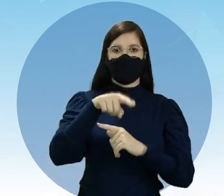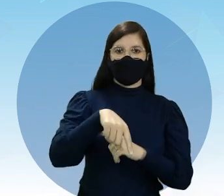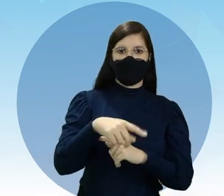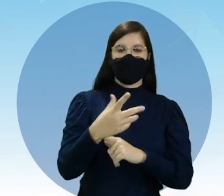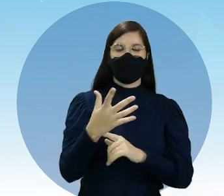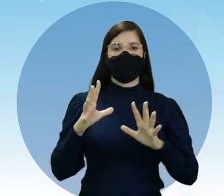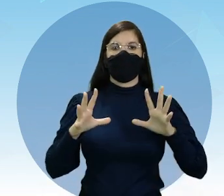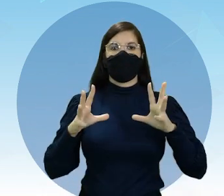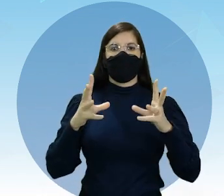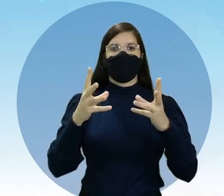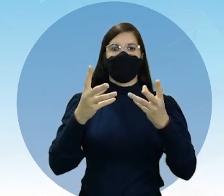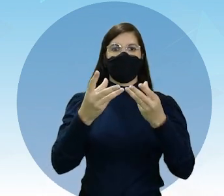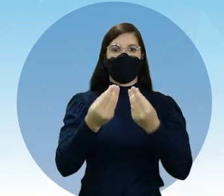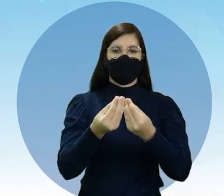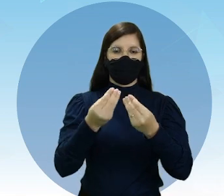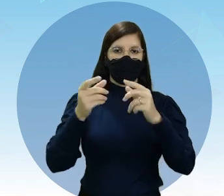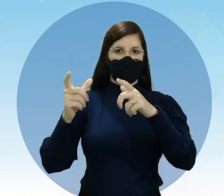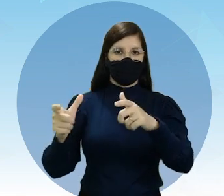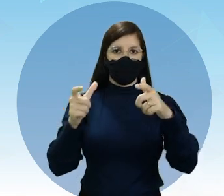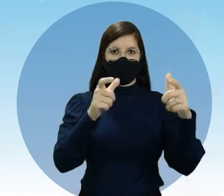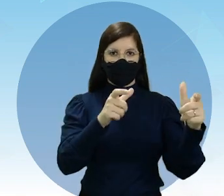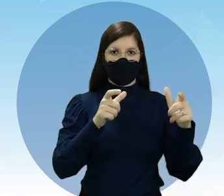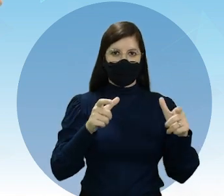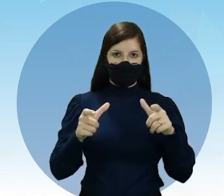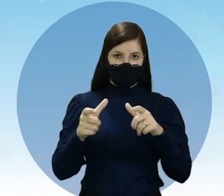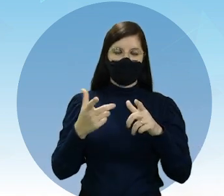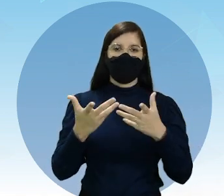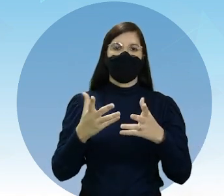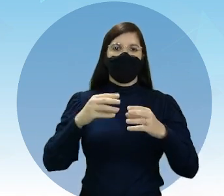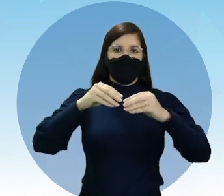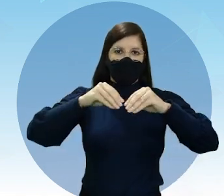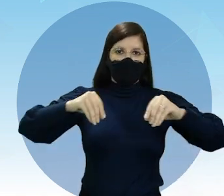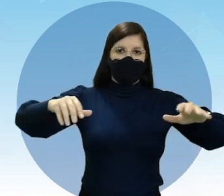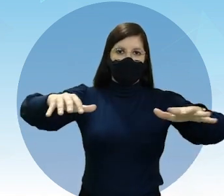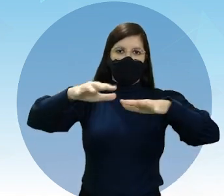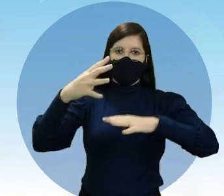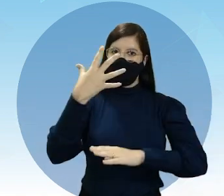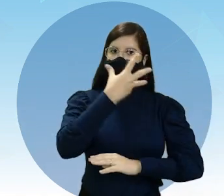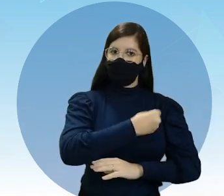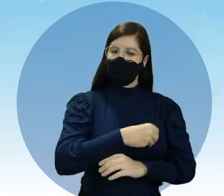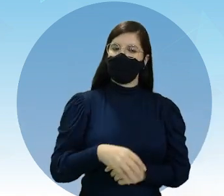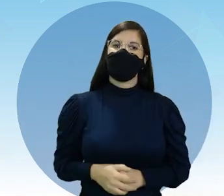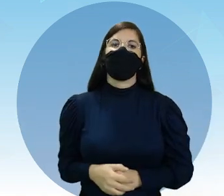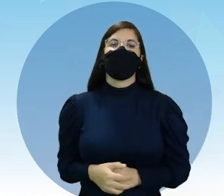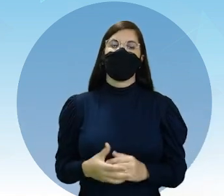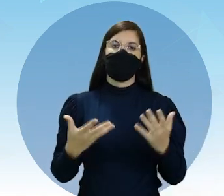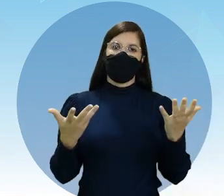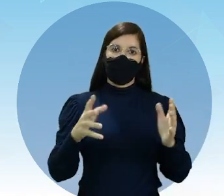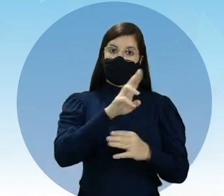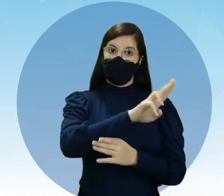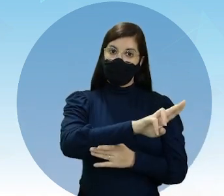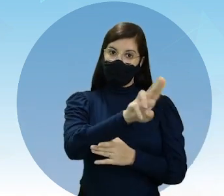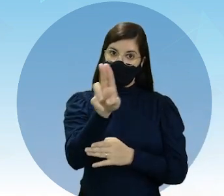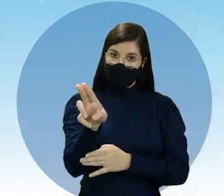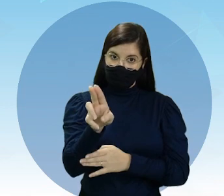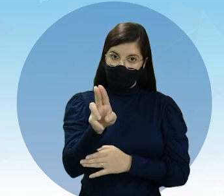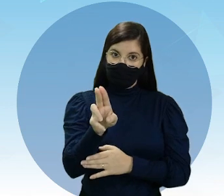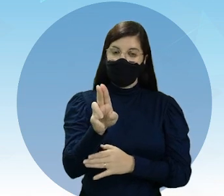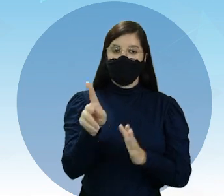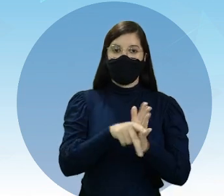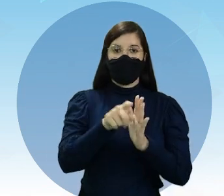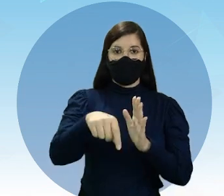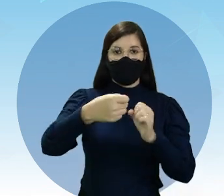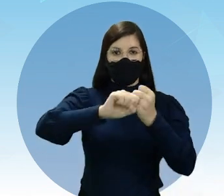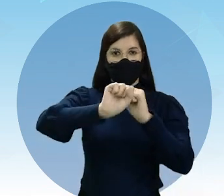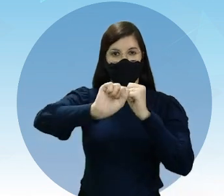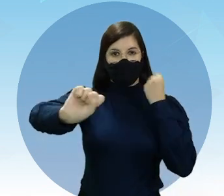todas as terras ou terras unidas. Foi o nome dado ao supercontinente,